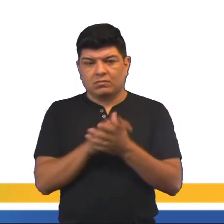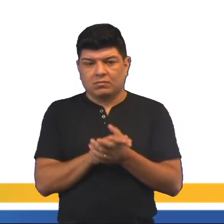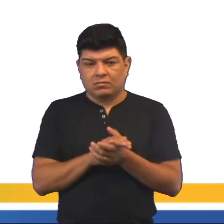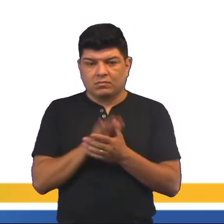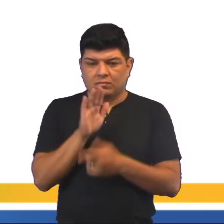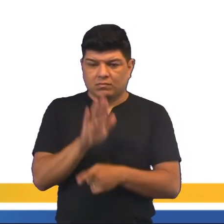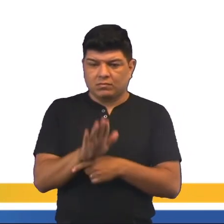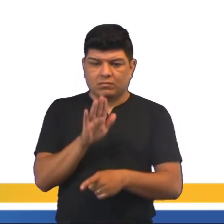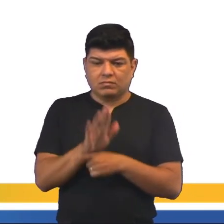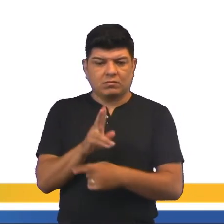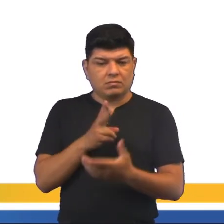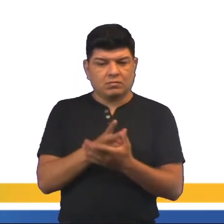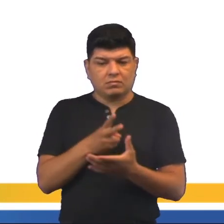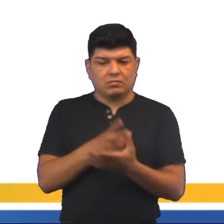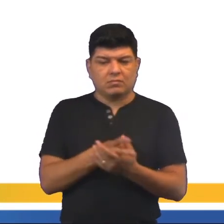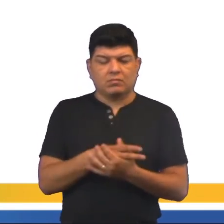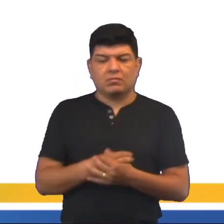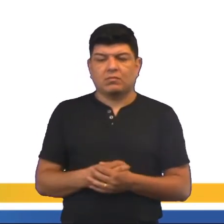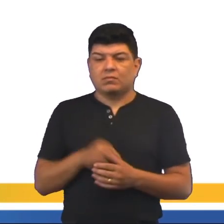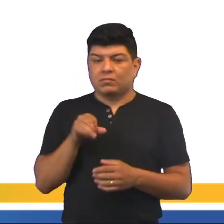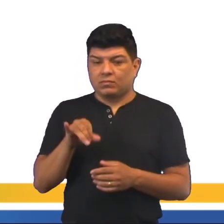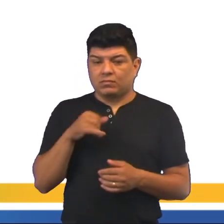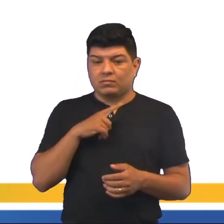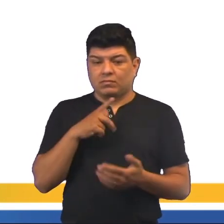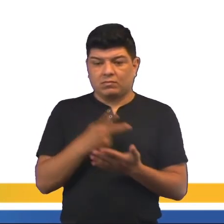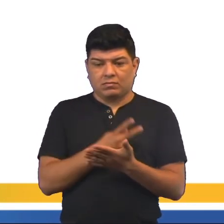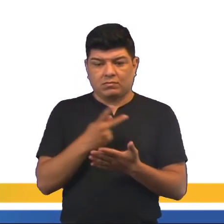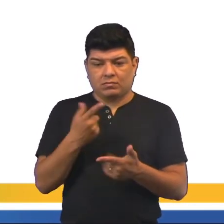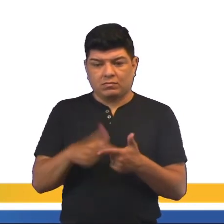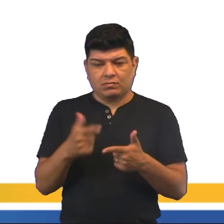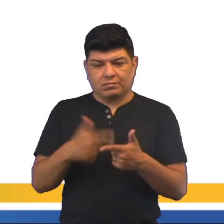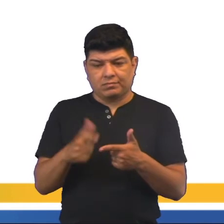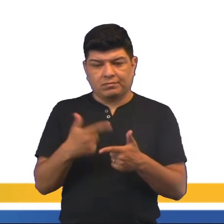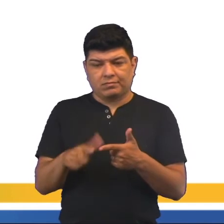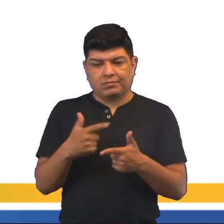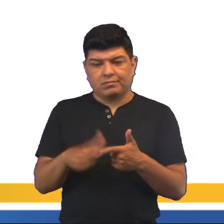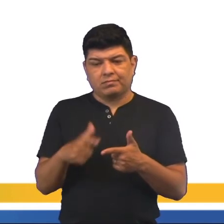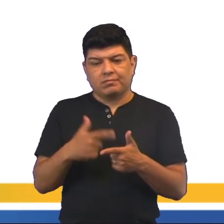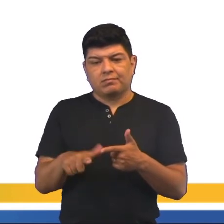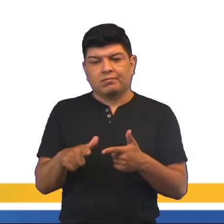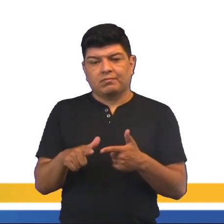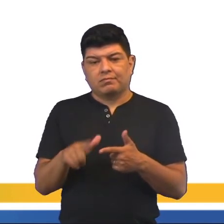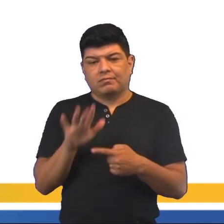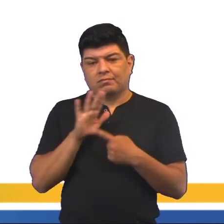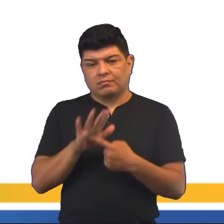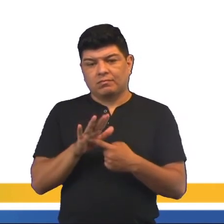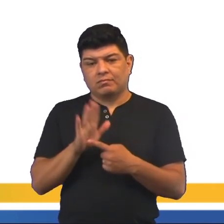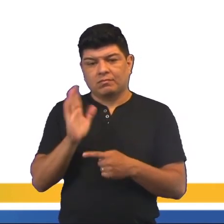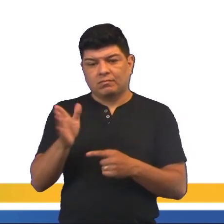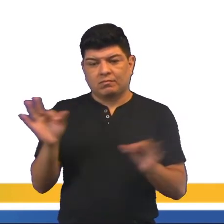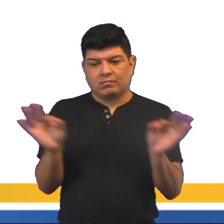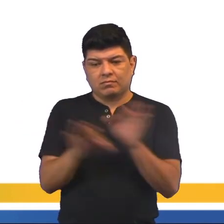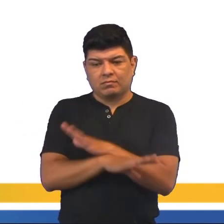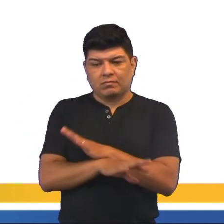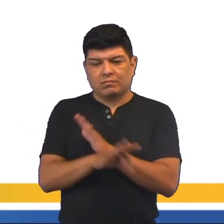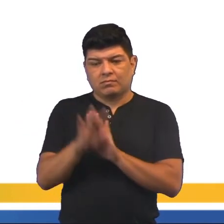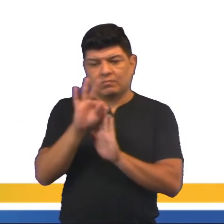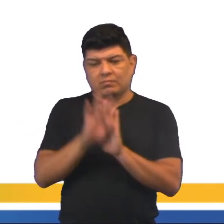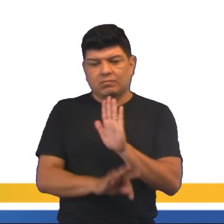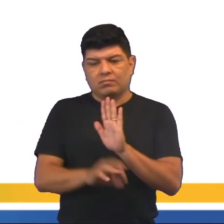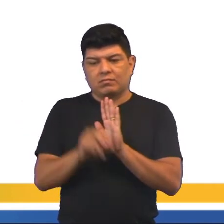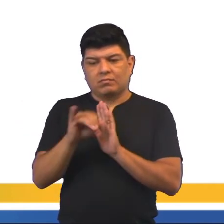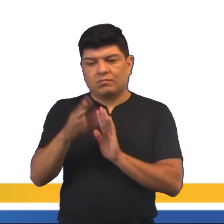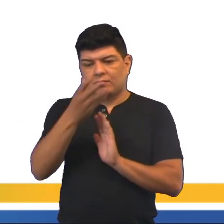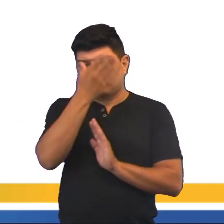ajudando, né? Caso algo aconteça inesperadamente na apresentação, ele está com o texto em mãos.